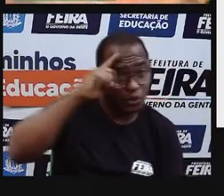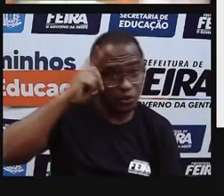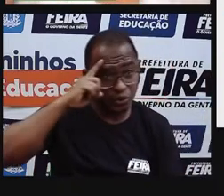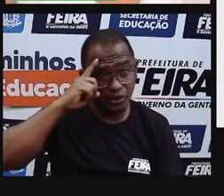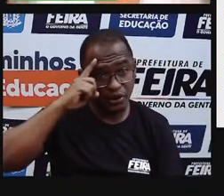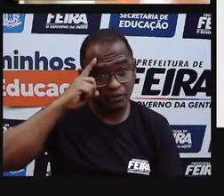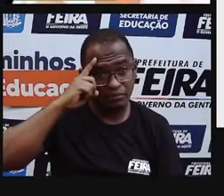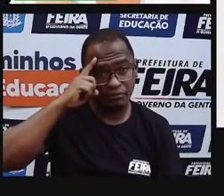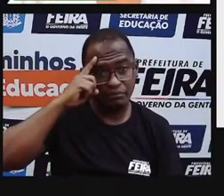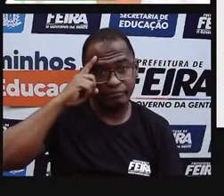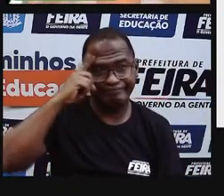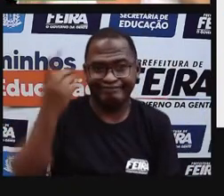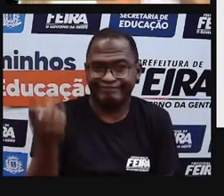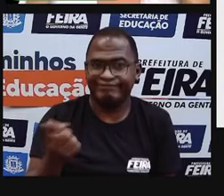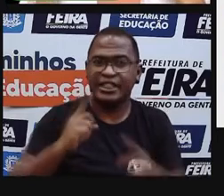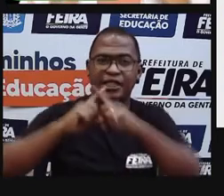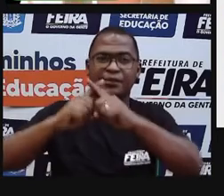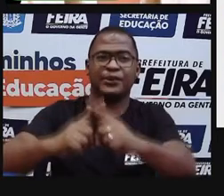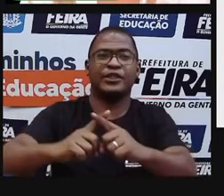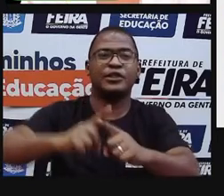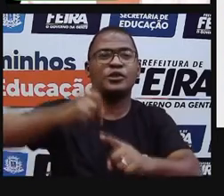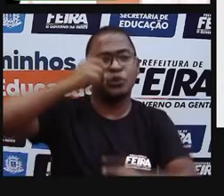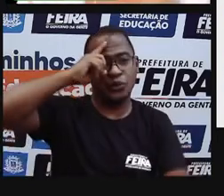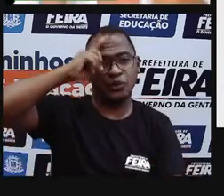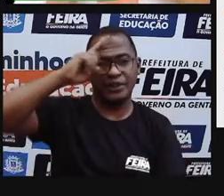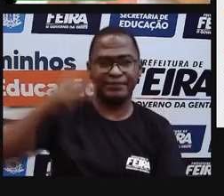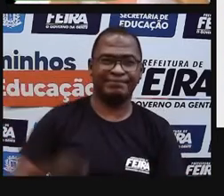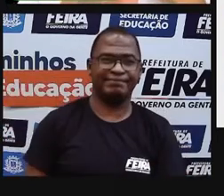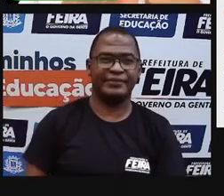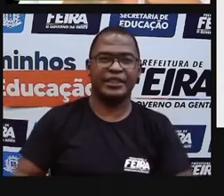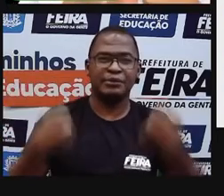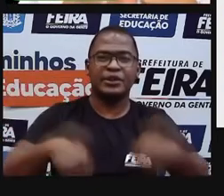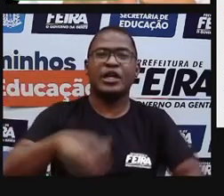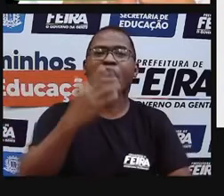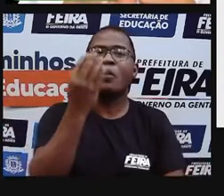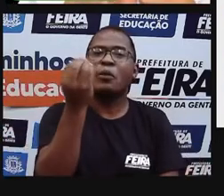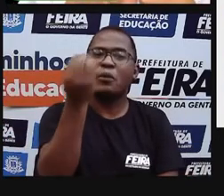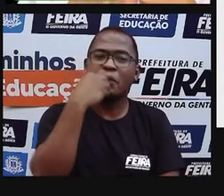verdura, ela nunca é demais. A gente deve consumir diariamente e ver se está certo.